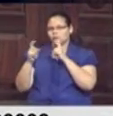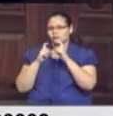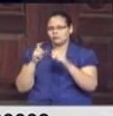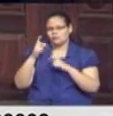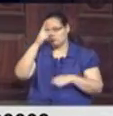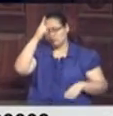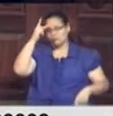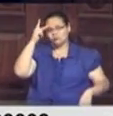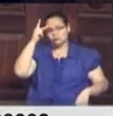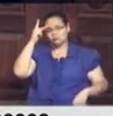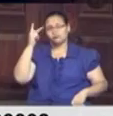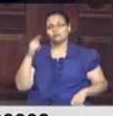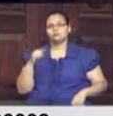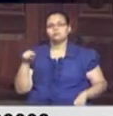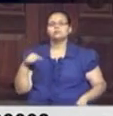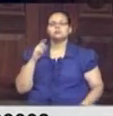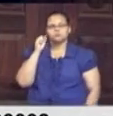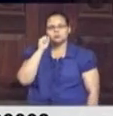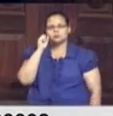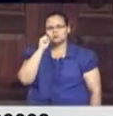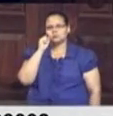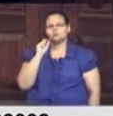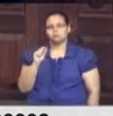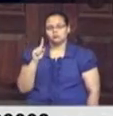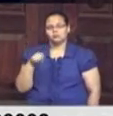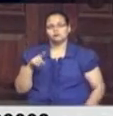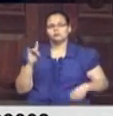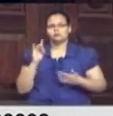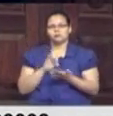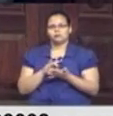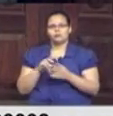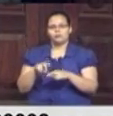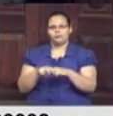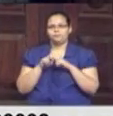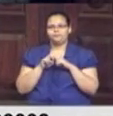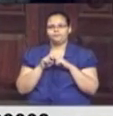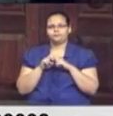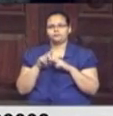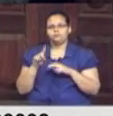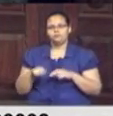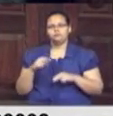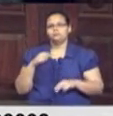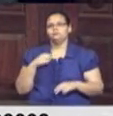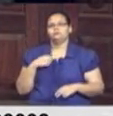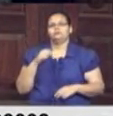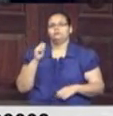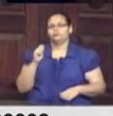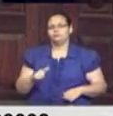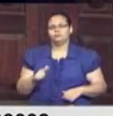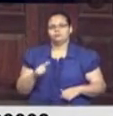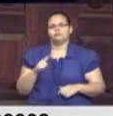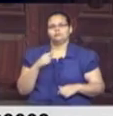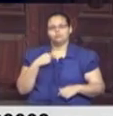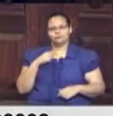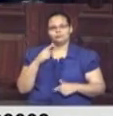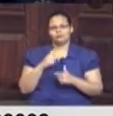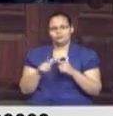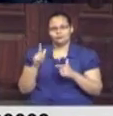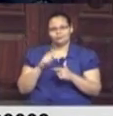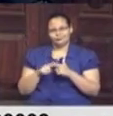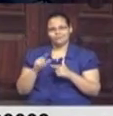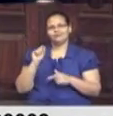pessoas ouçam aquilo que é verdadeiro. Por isso, a raiz de todo o mal está na